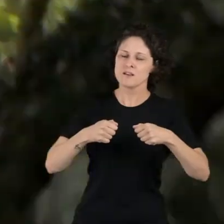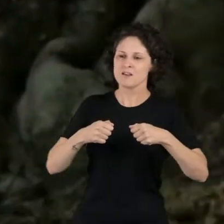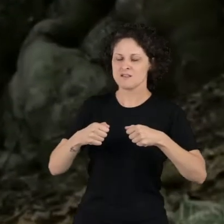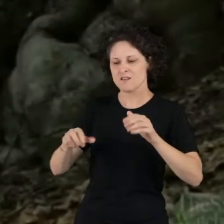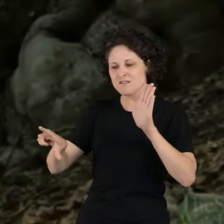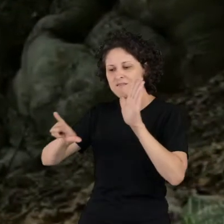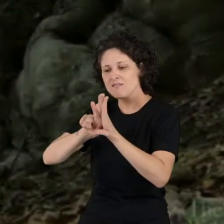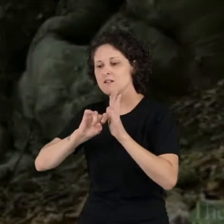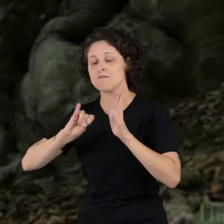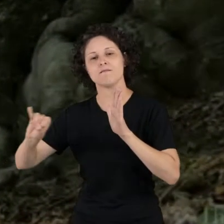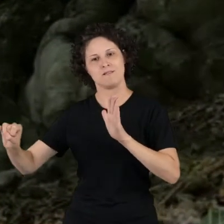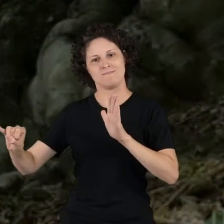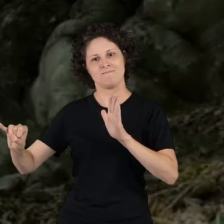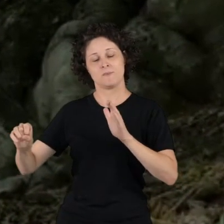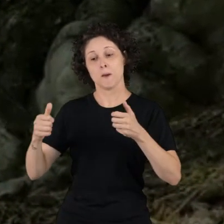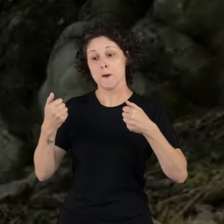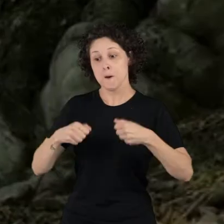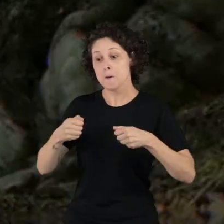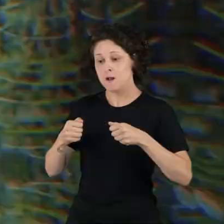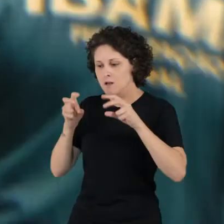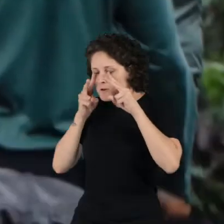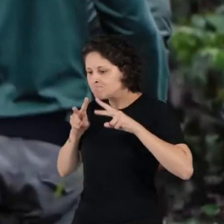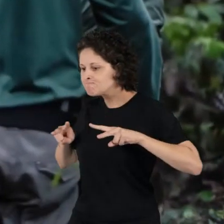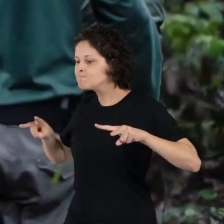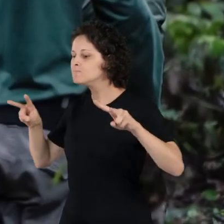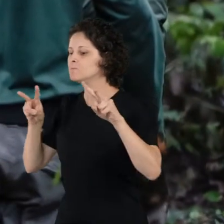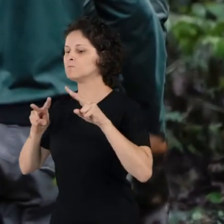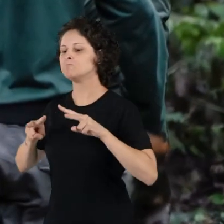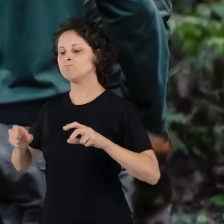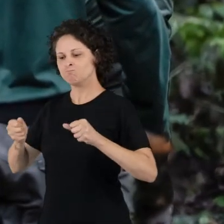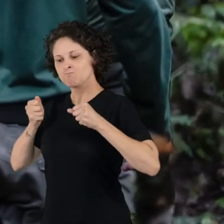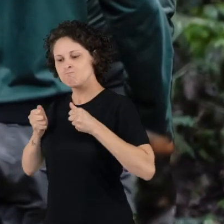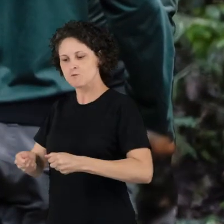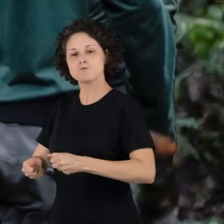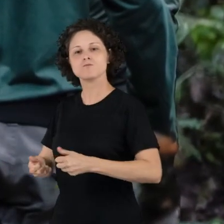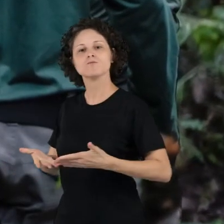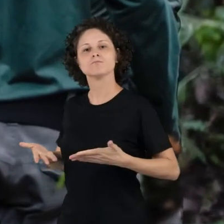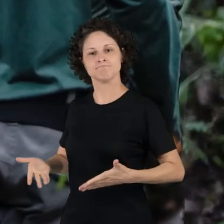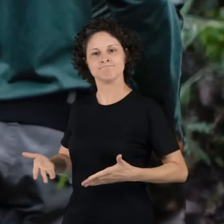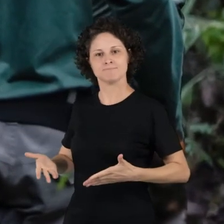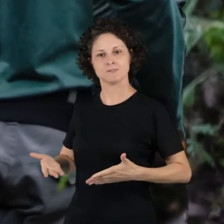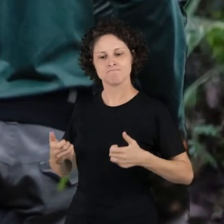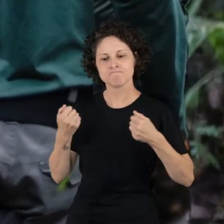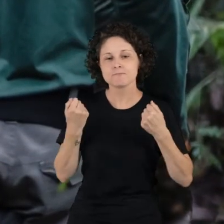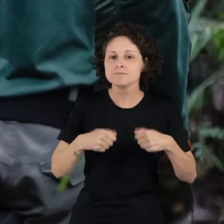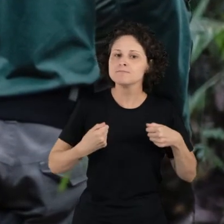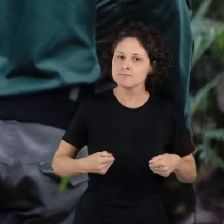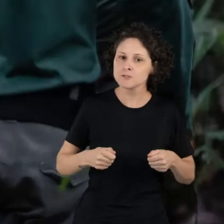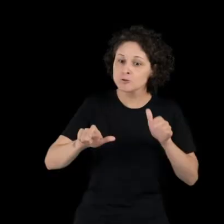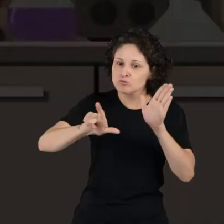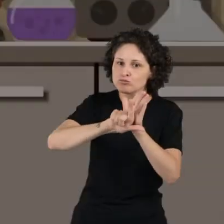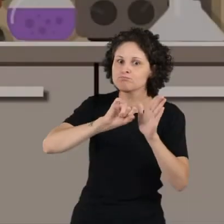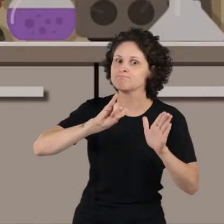florestas, melhorar as práticas agropecuárias e fiscalizações mais rígidas são algumas das maneiras de acabar com o